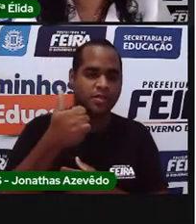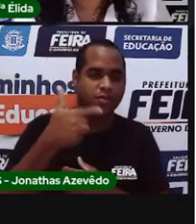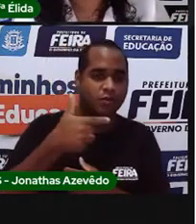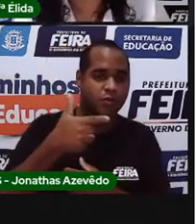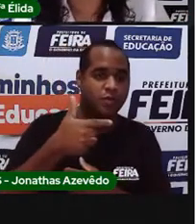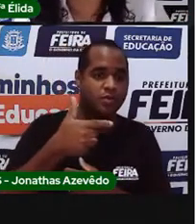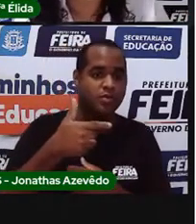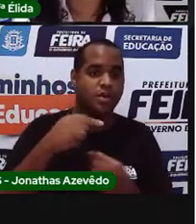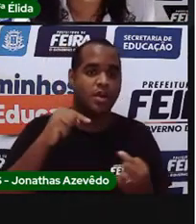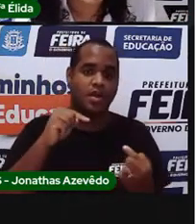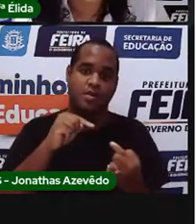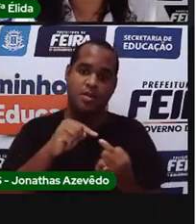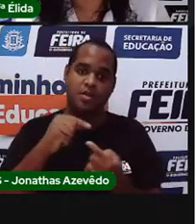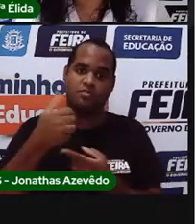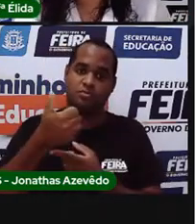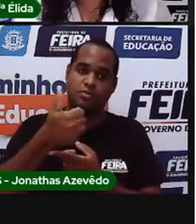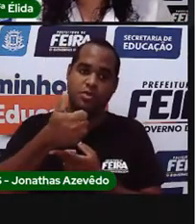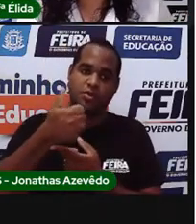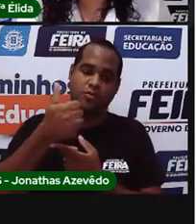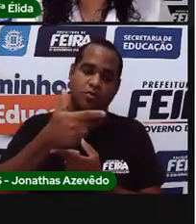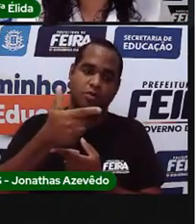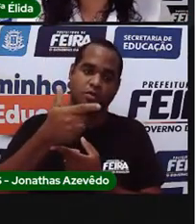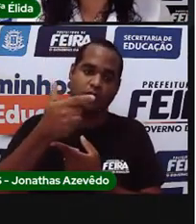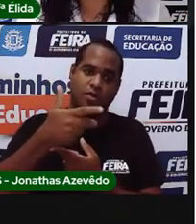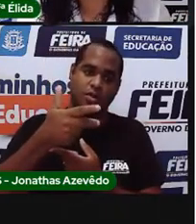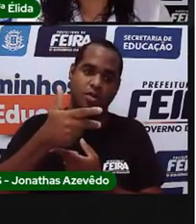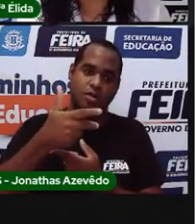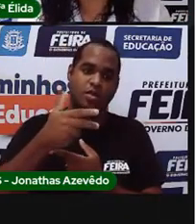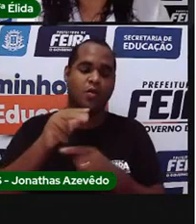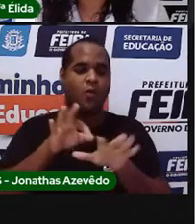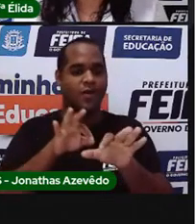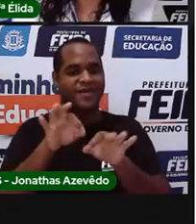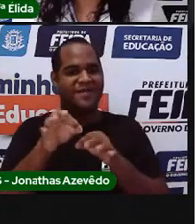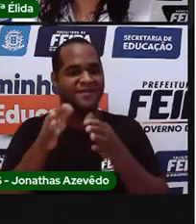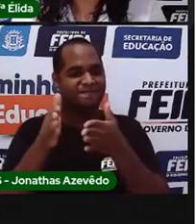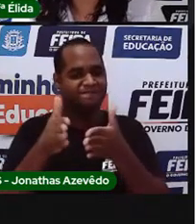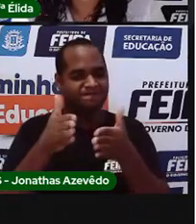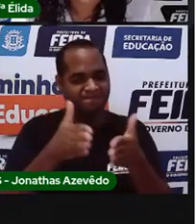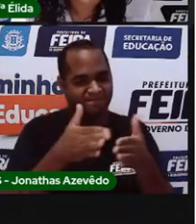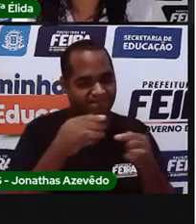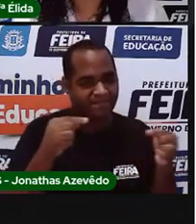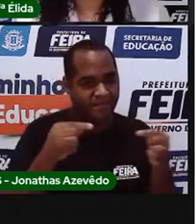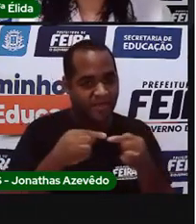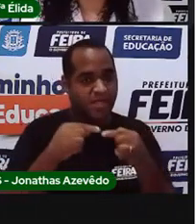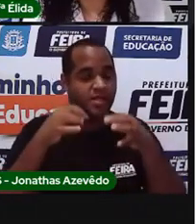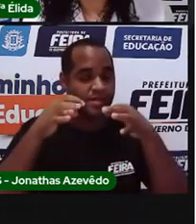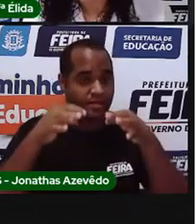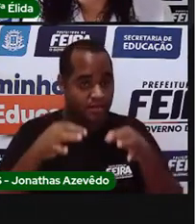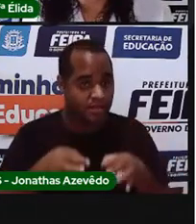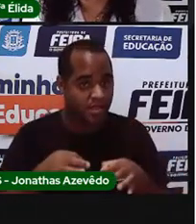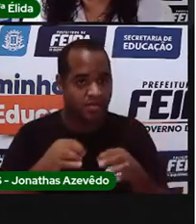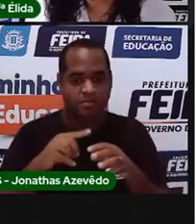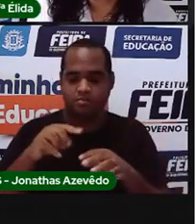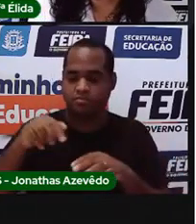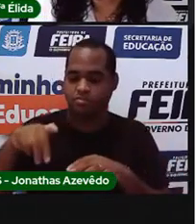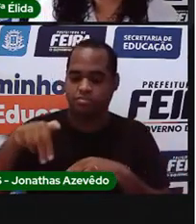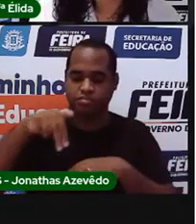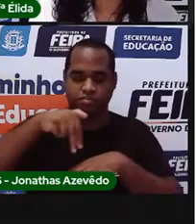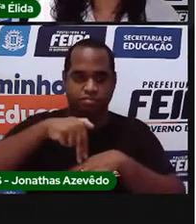são os números ordinais. Porque eles organizam a ordem e a posição.